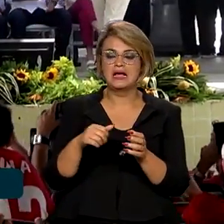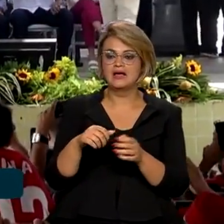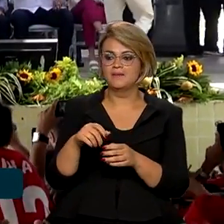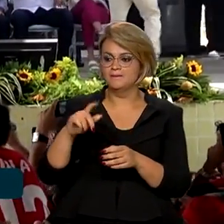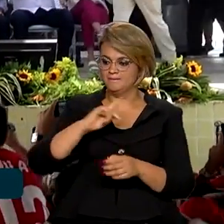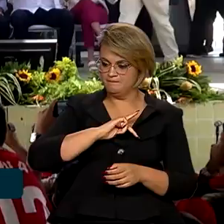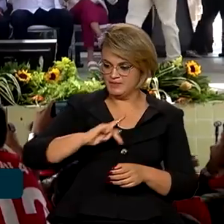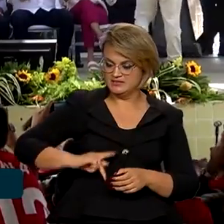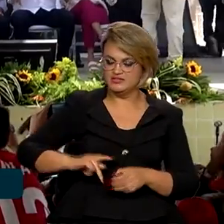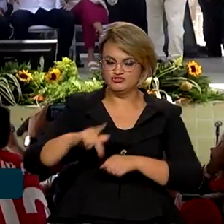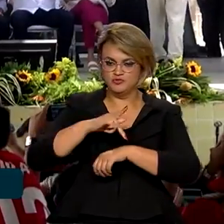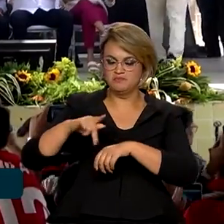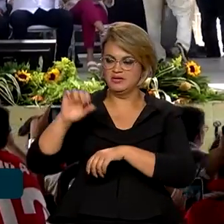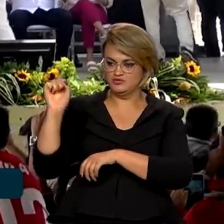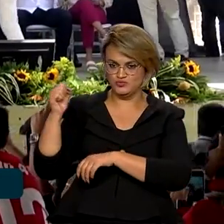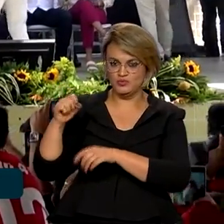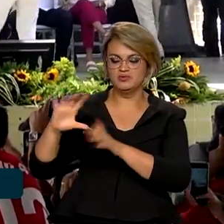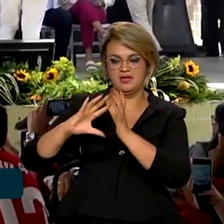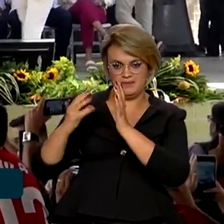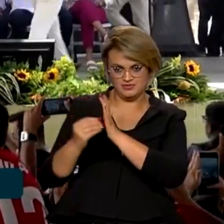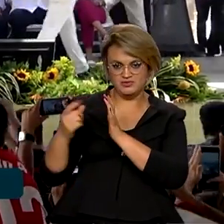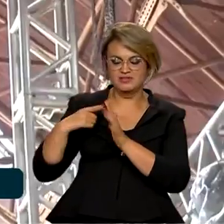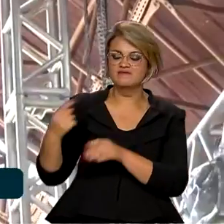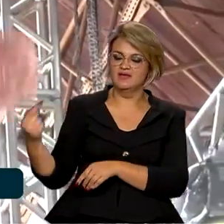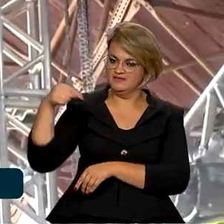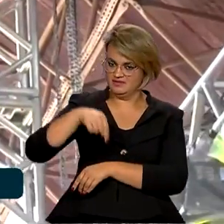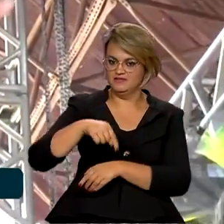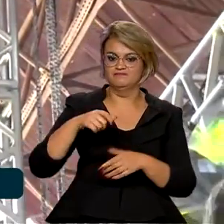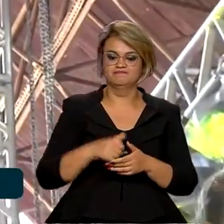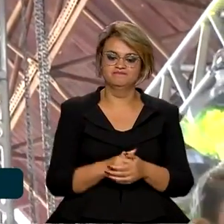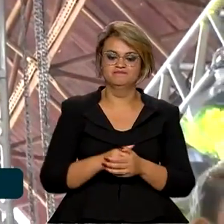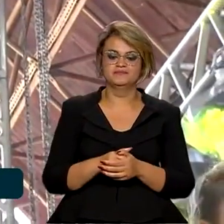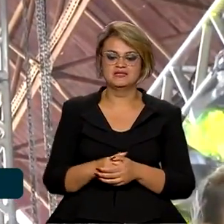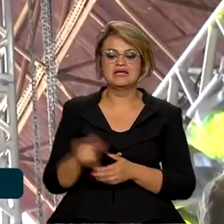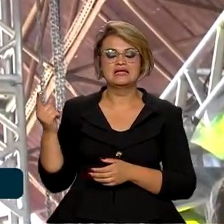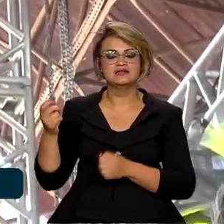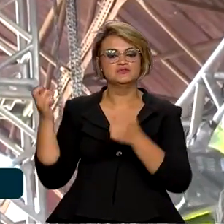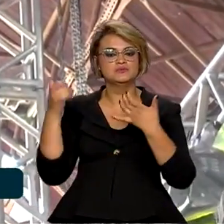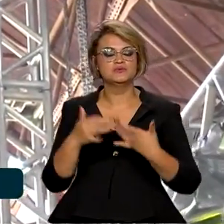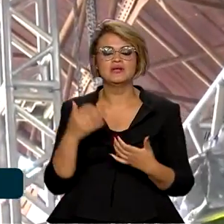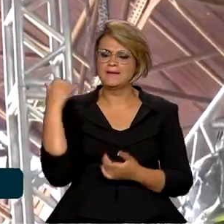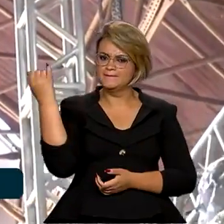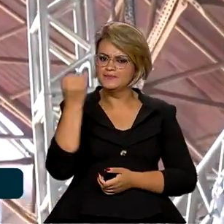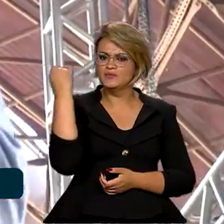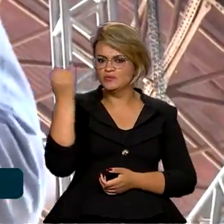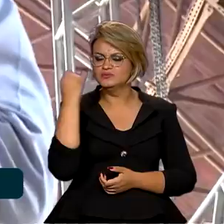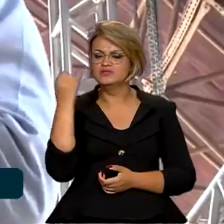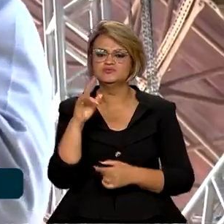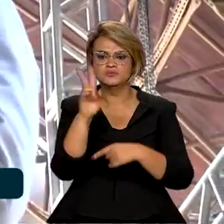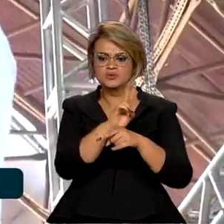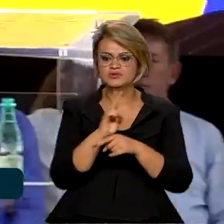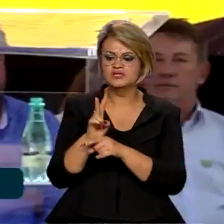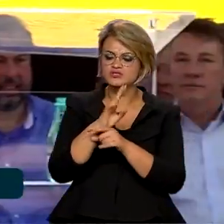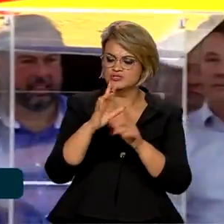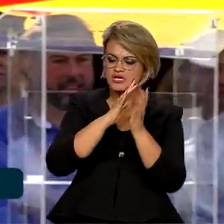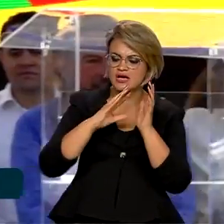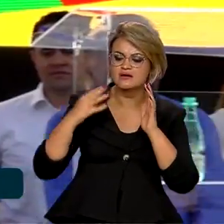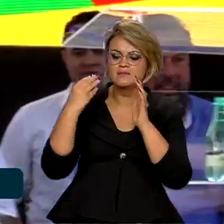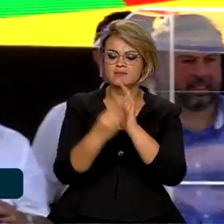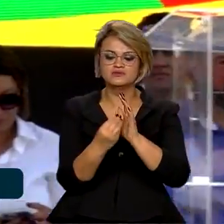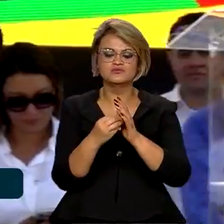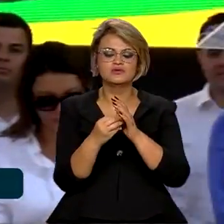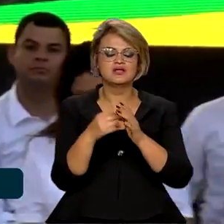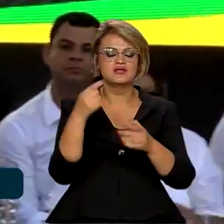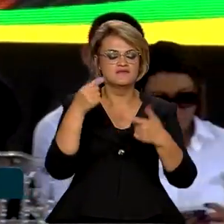amazônicos vão participar do evento. O presidente falou sobre a importância de proteger a Amazônia e de